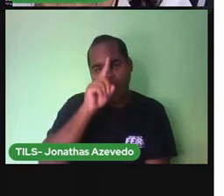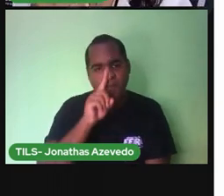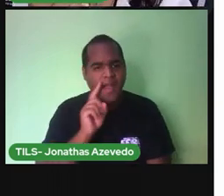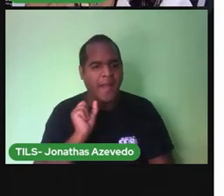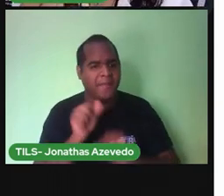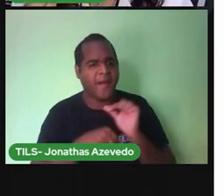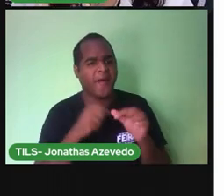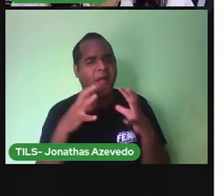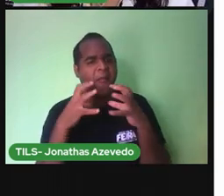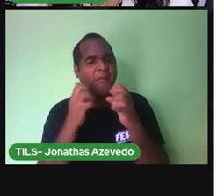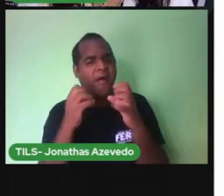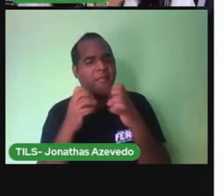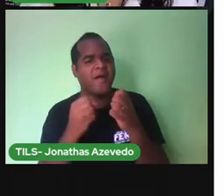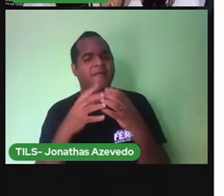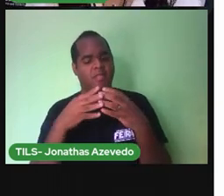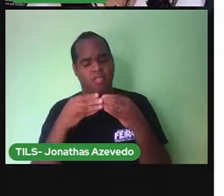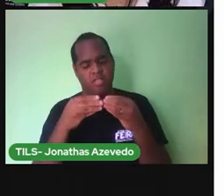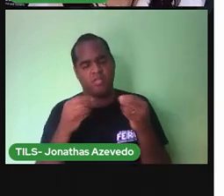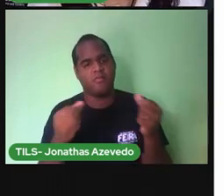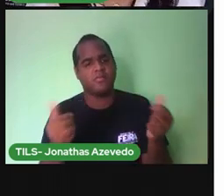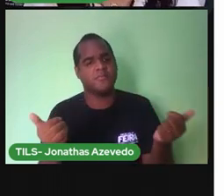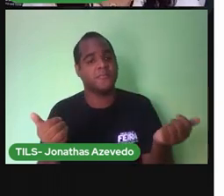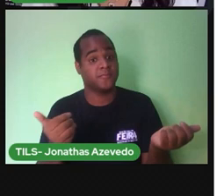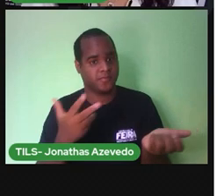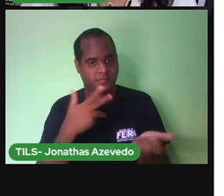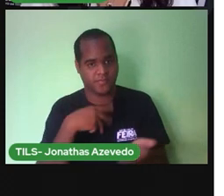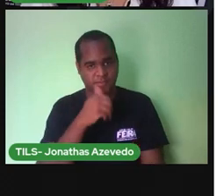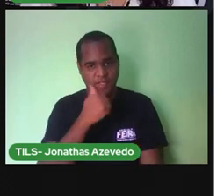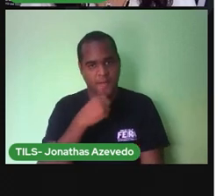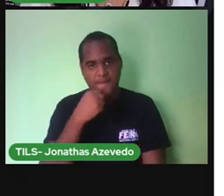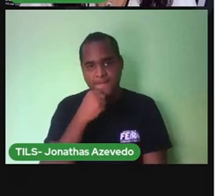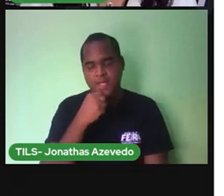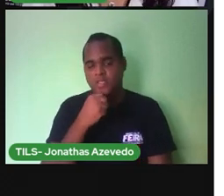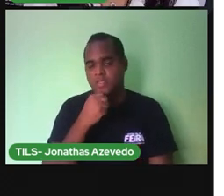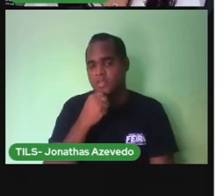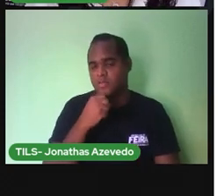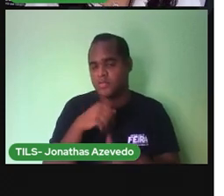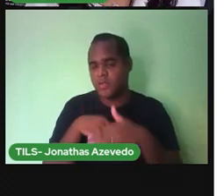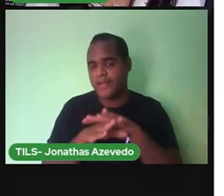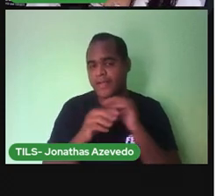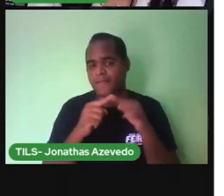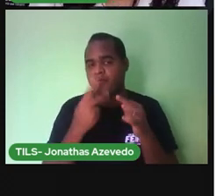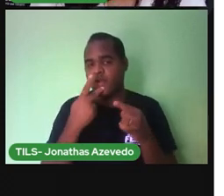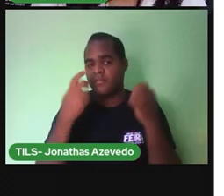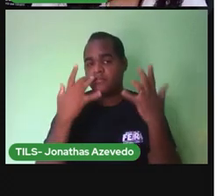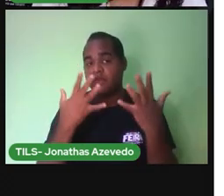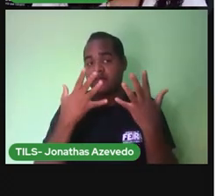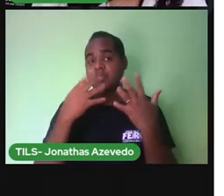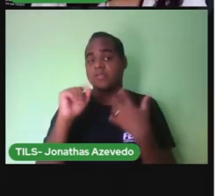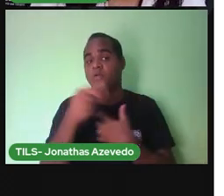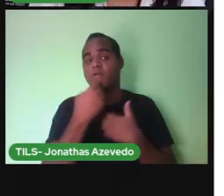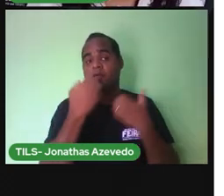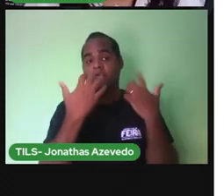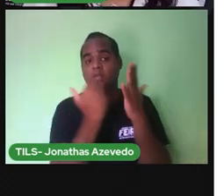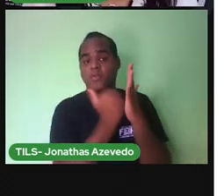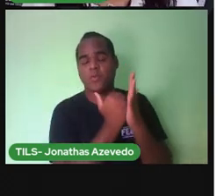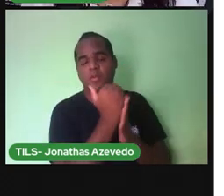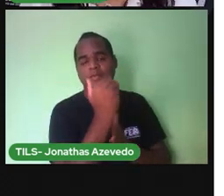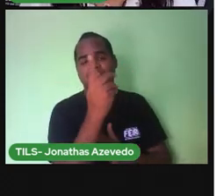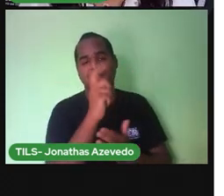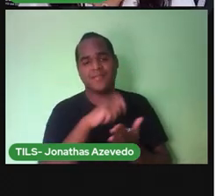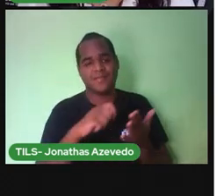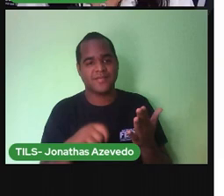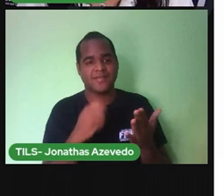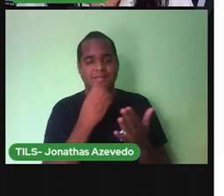parecendo que já estava se desfazendo. Mas a minha mãe guardava e dizia bem assim. Isso aqui foi quando você começou a escrever, você